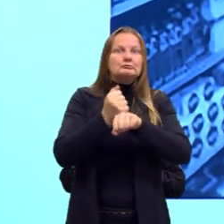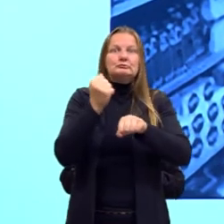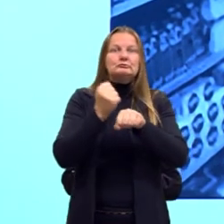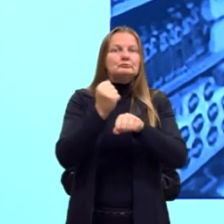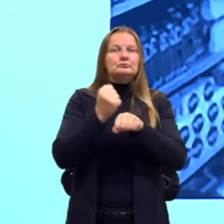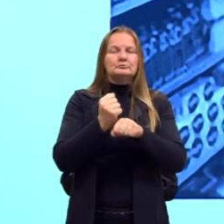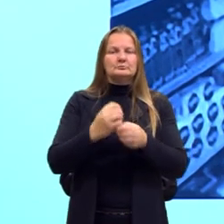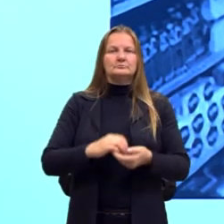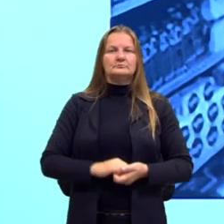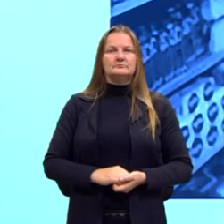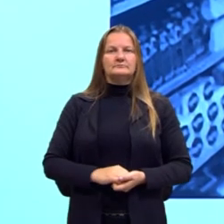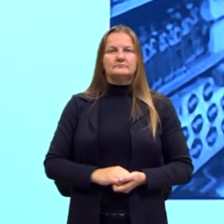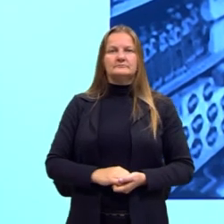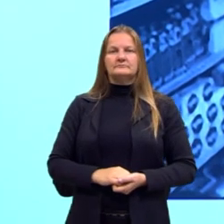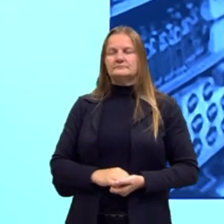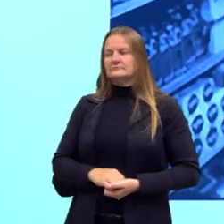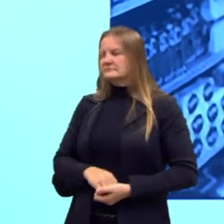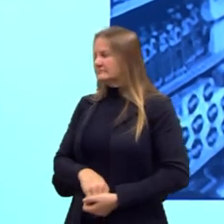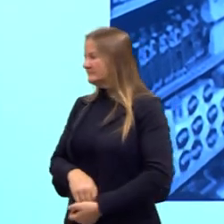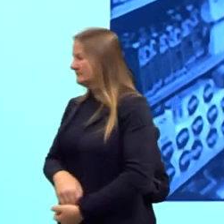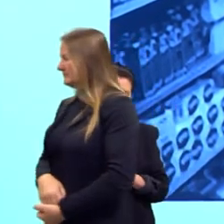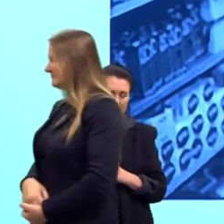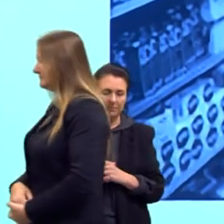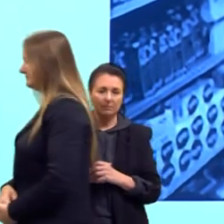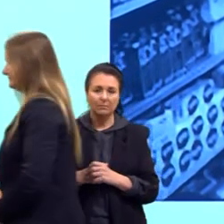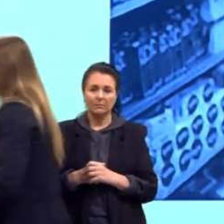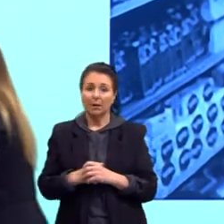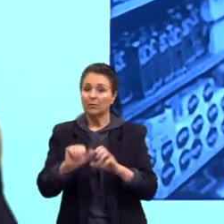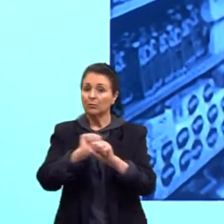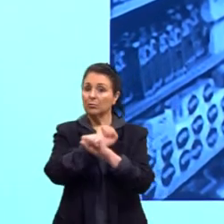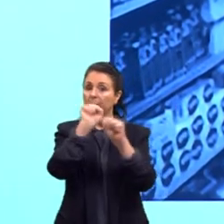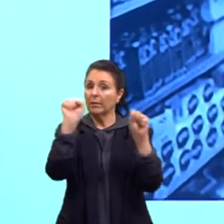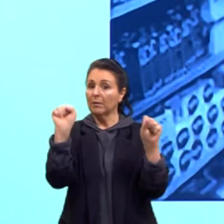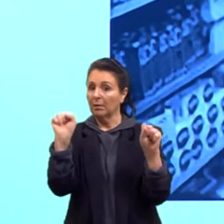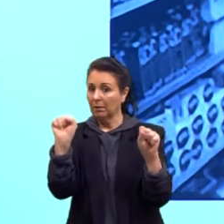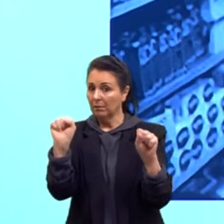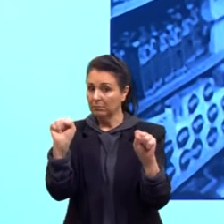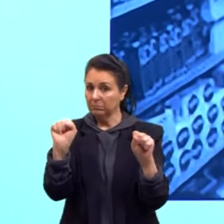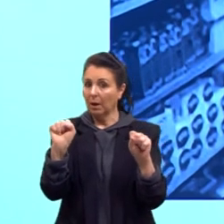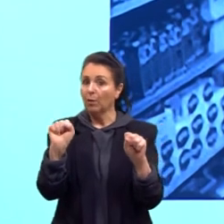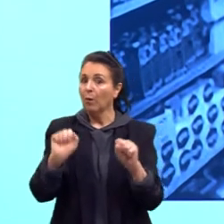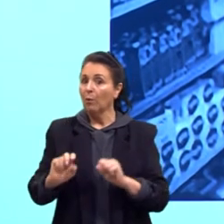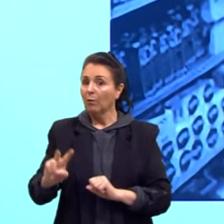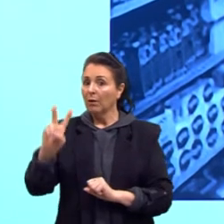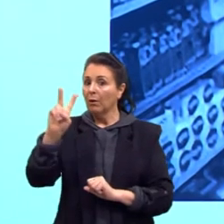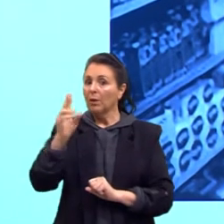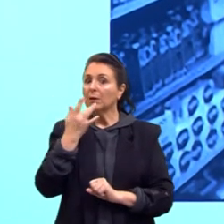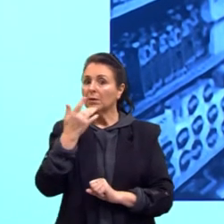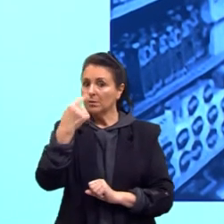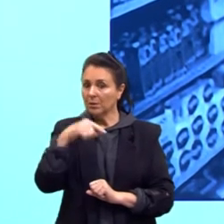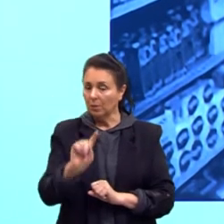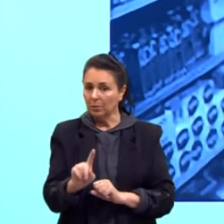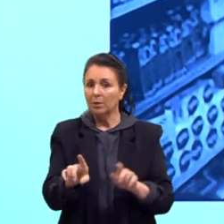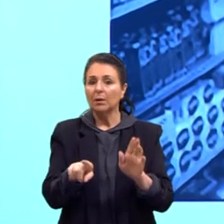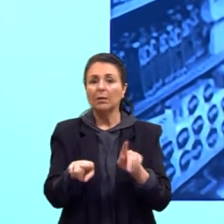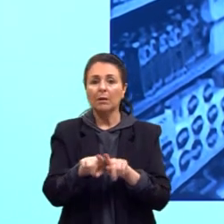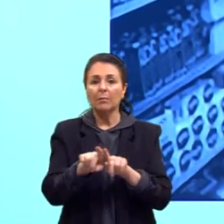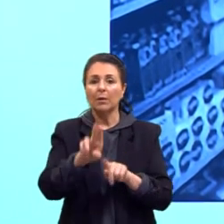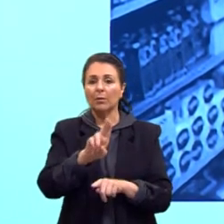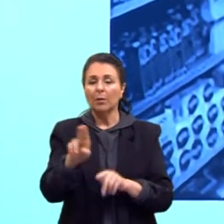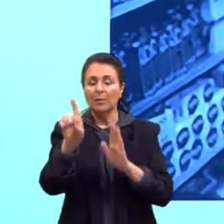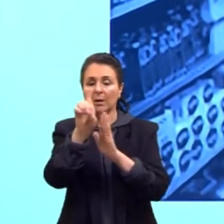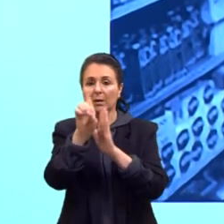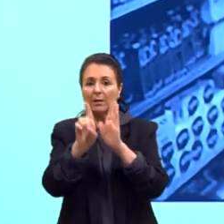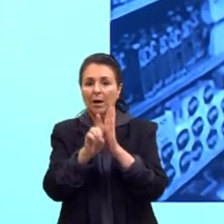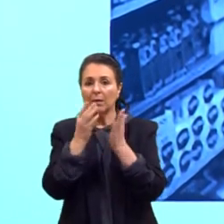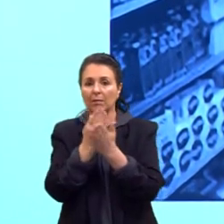demarcando preço, literalmente, de manhã era um preço, a tarde era outro, certo, então, é chamar de década perdida em relação a essa questão